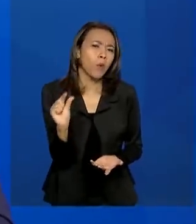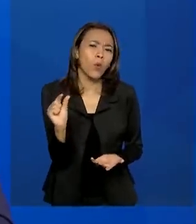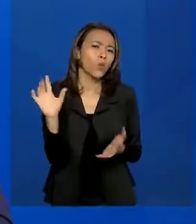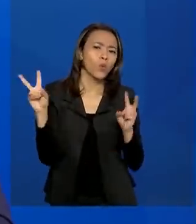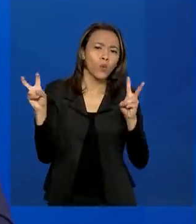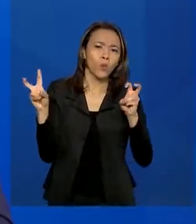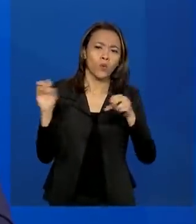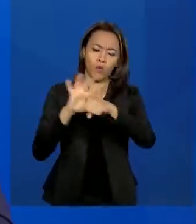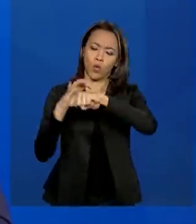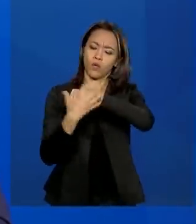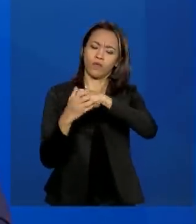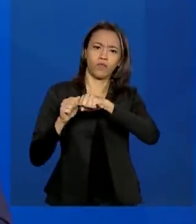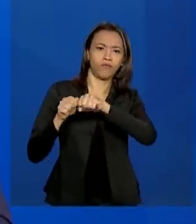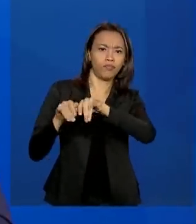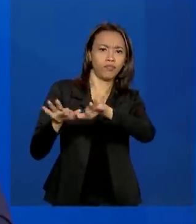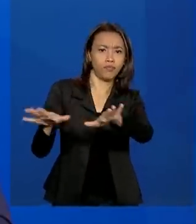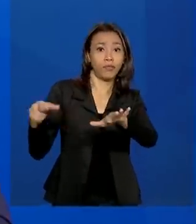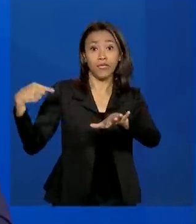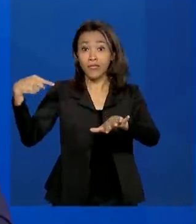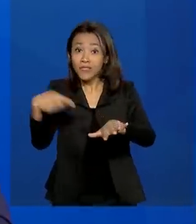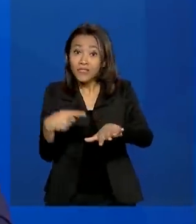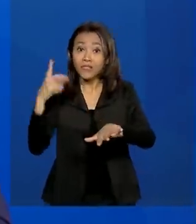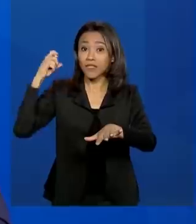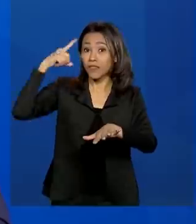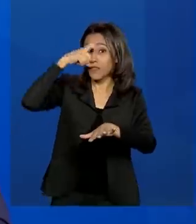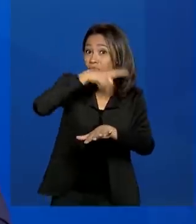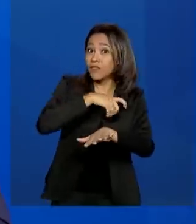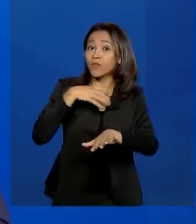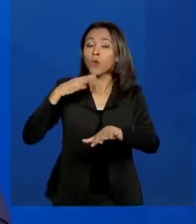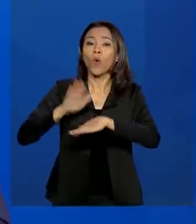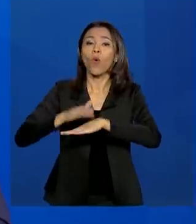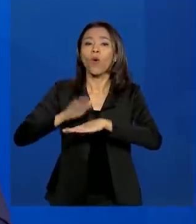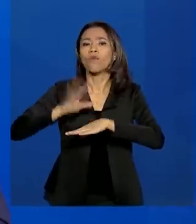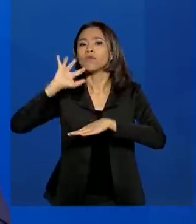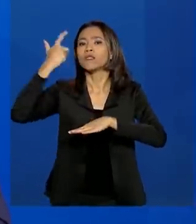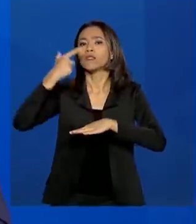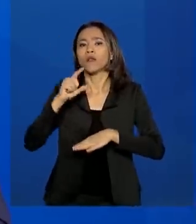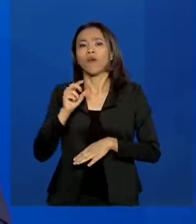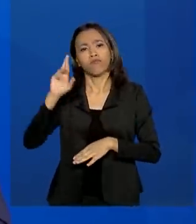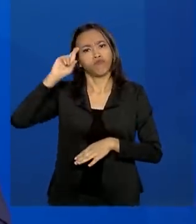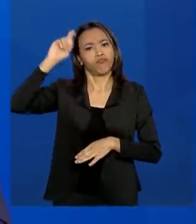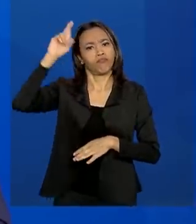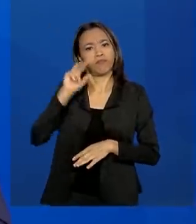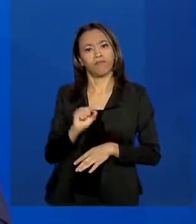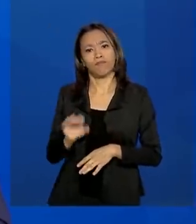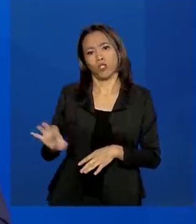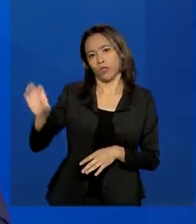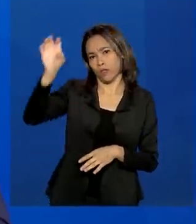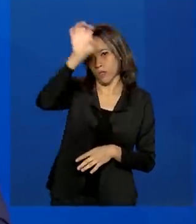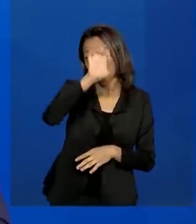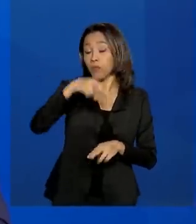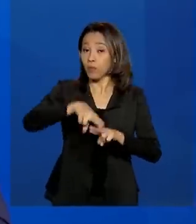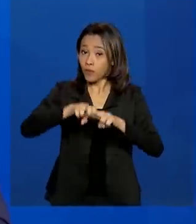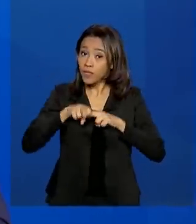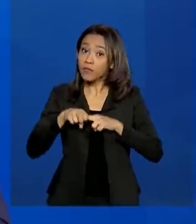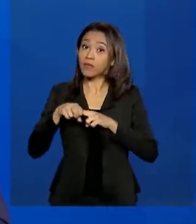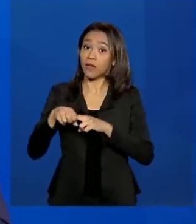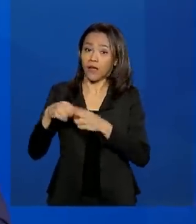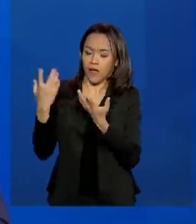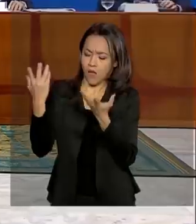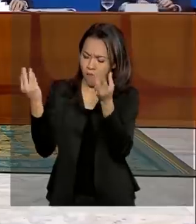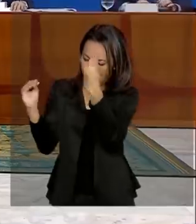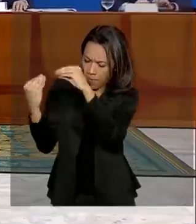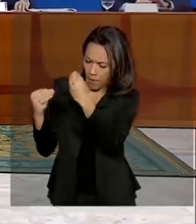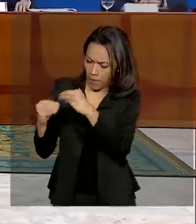e isso dificulta as decisões dos gestores. Por isso, o governo federal está trabalhando na construção de um banco de dados